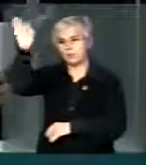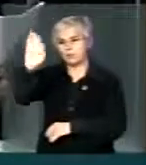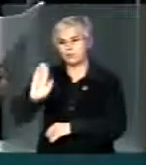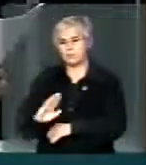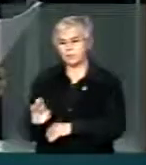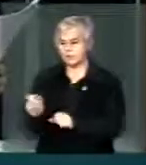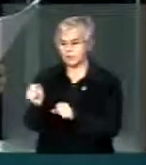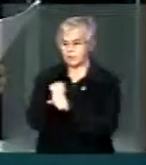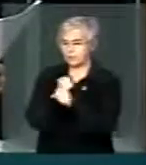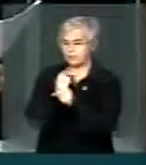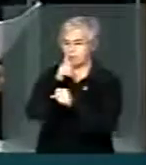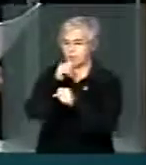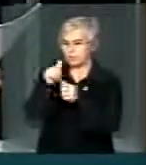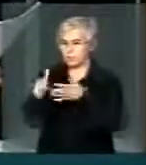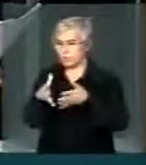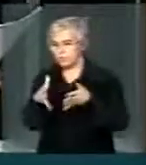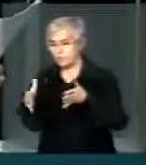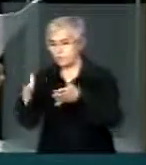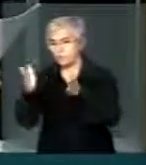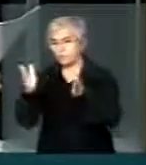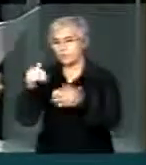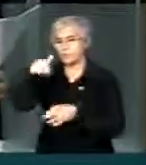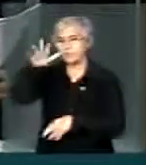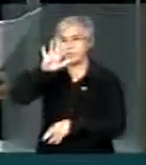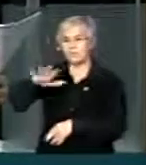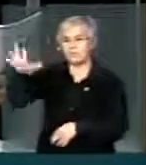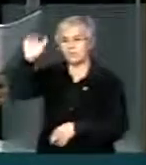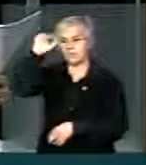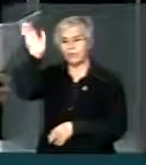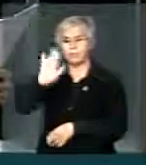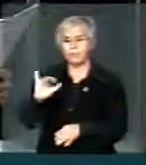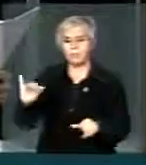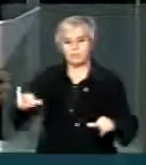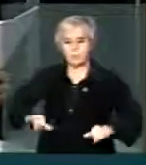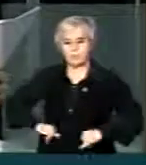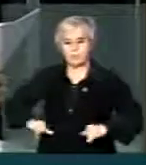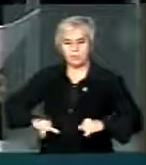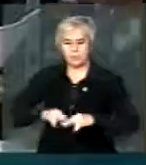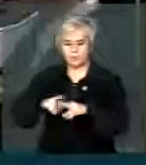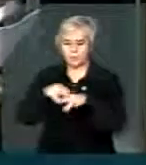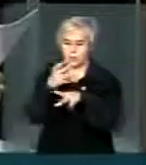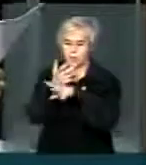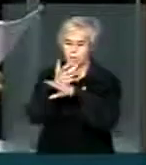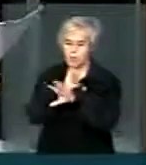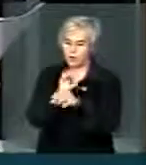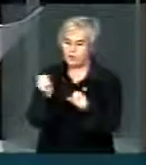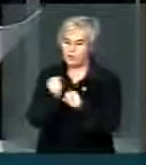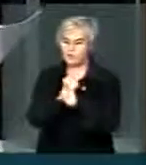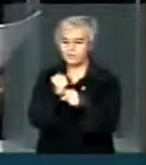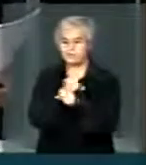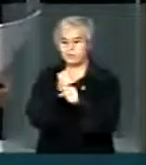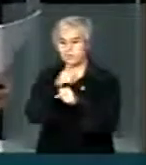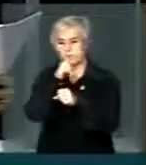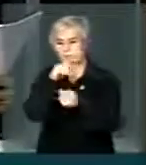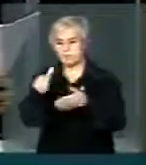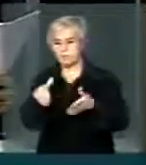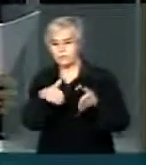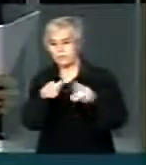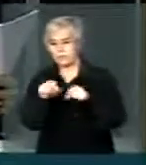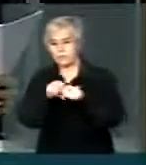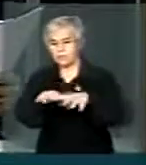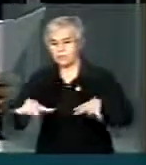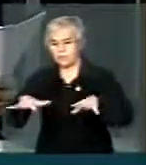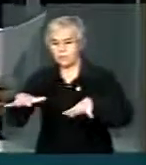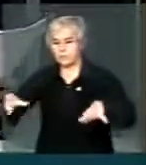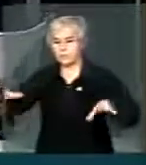hídricas. O Nordeste Brasileiro vem sofrendo uma estiagem. As obras da transposição estão em ritmo que poderiam